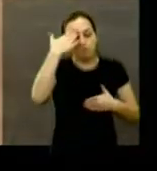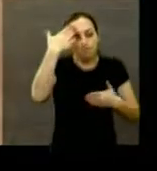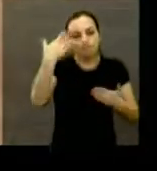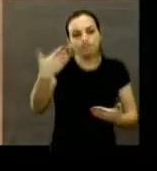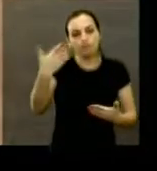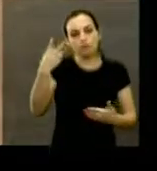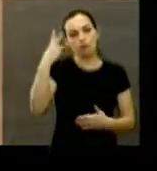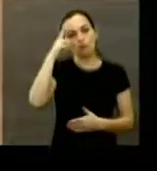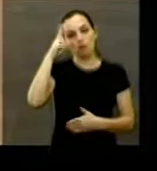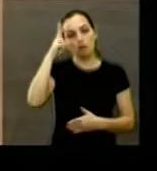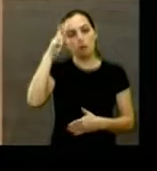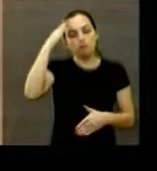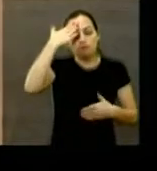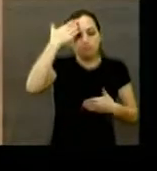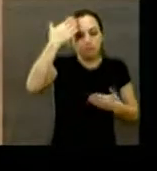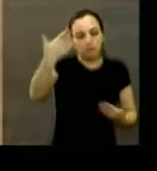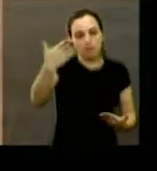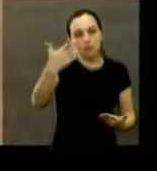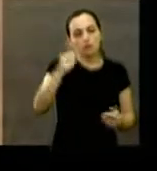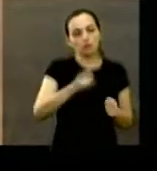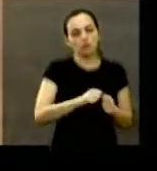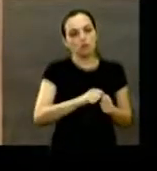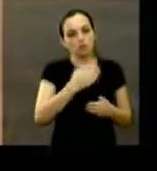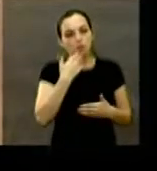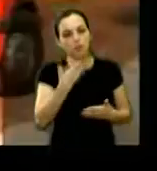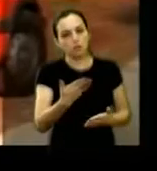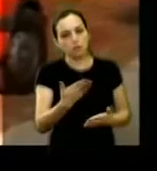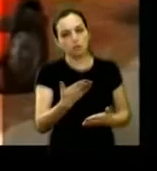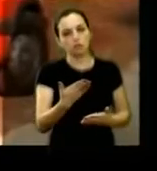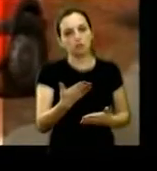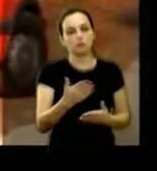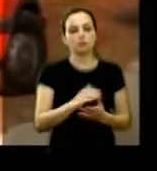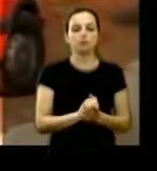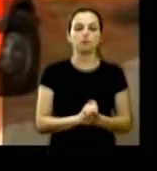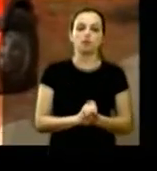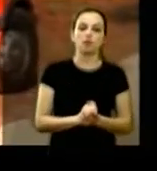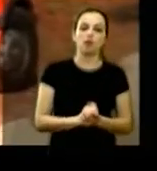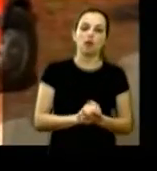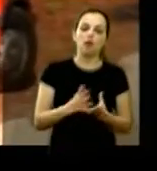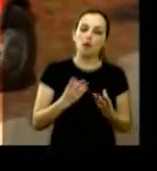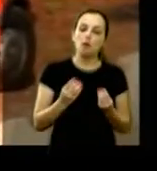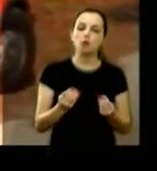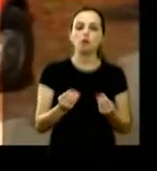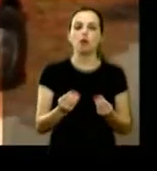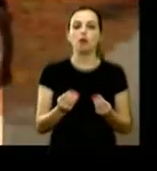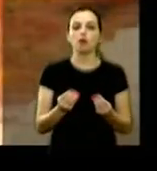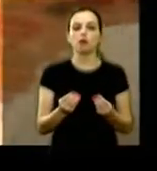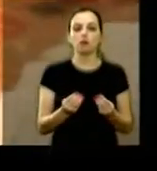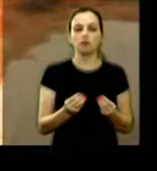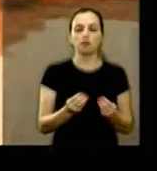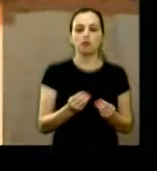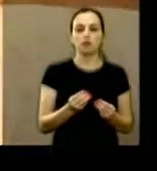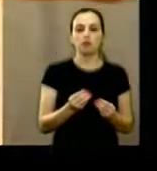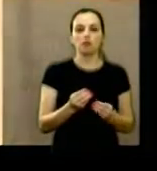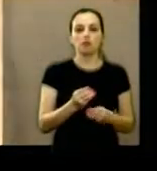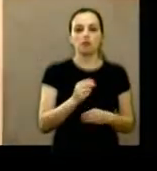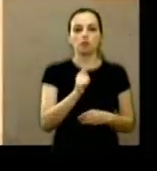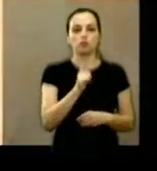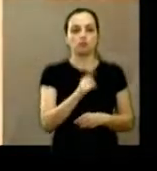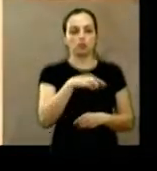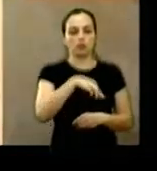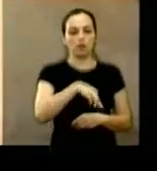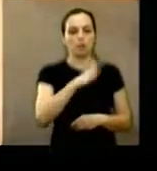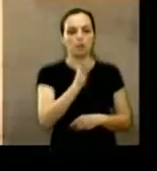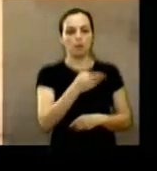tem que lembrar também de agradecer quando a gente faz o pedido e é atendido a qualificação na portaria GM barra MS número